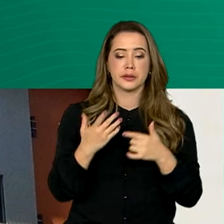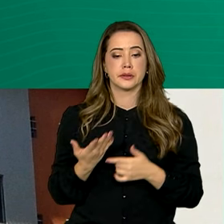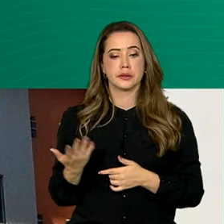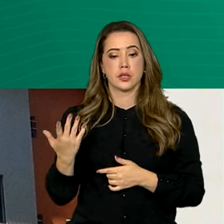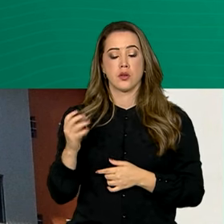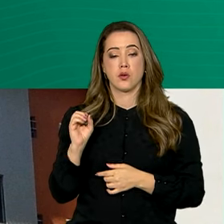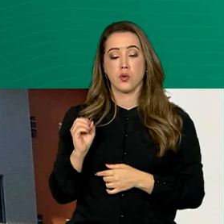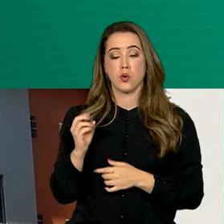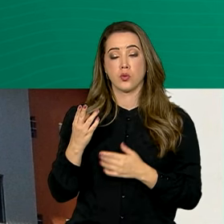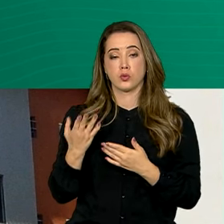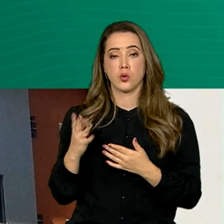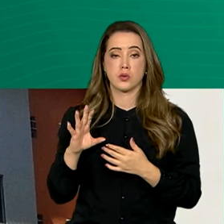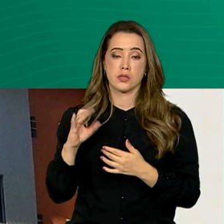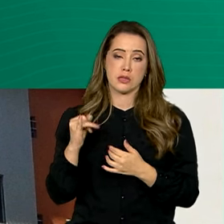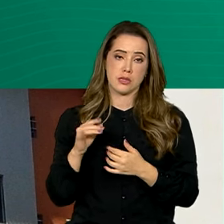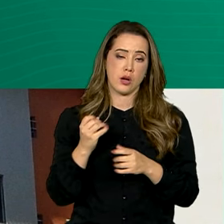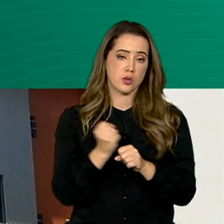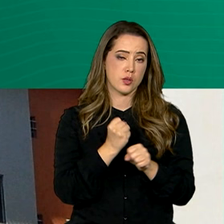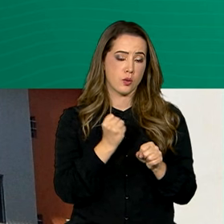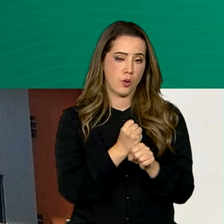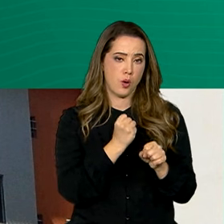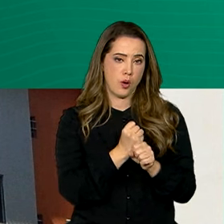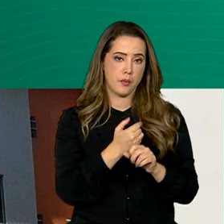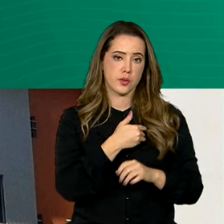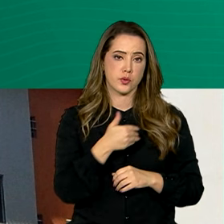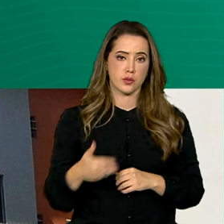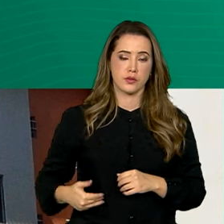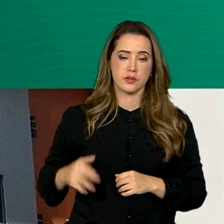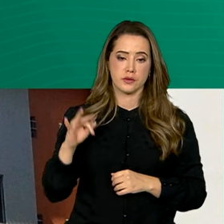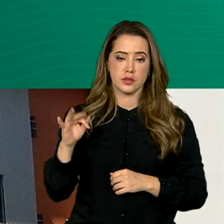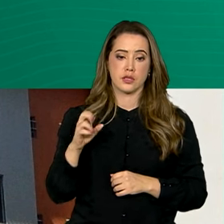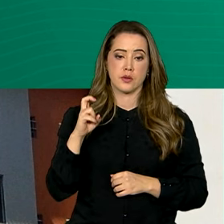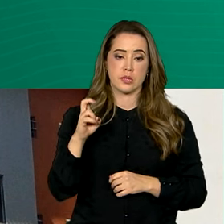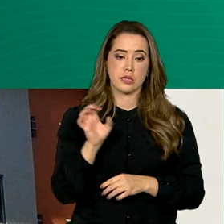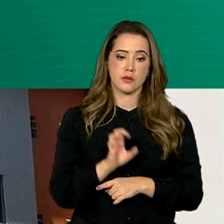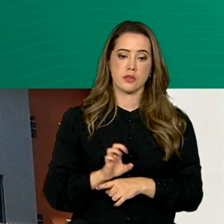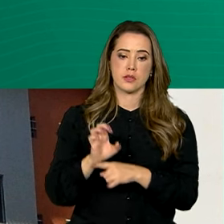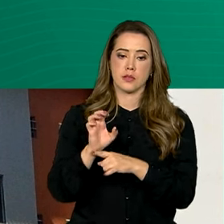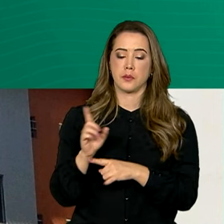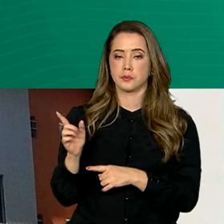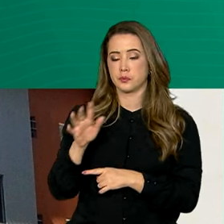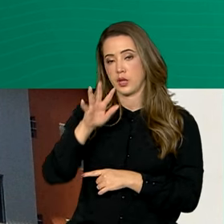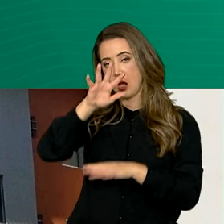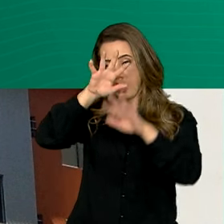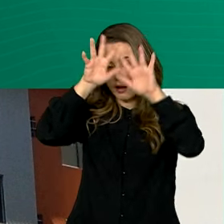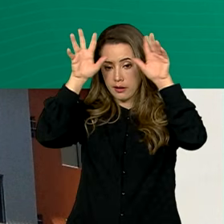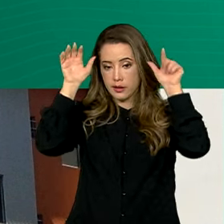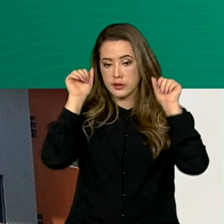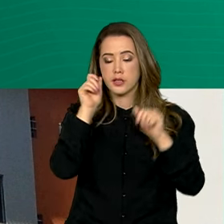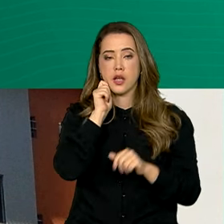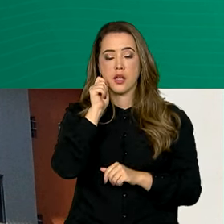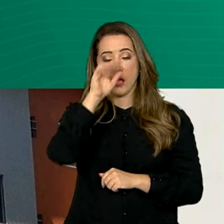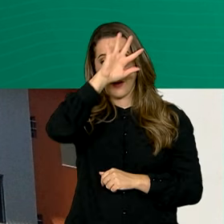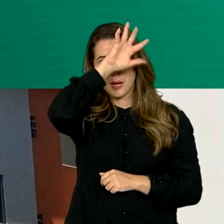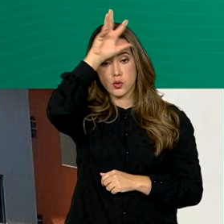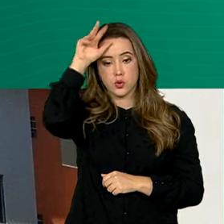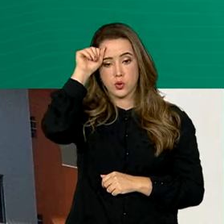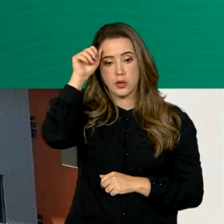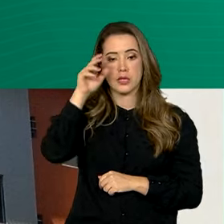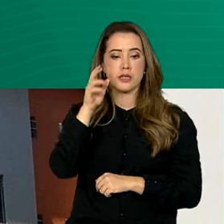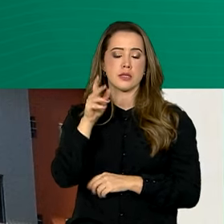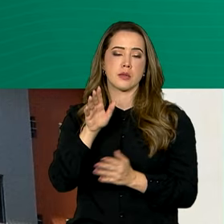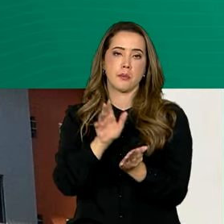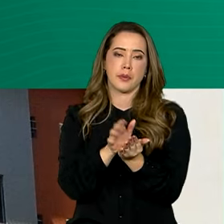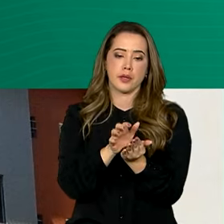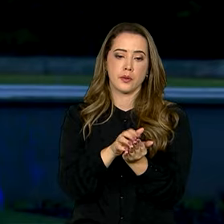pública ou pela realização de obras públicas federais em cinco estados. Acre, Amazonas, Pernambuco, Rio Grande do